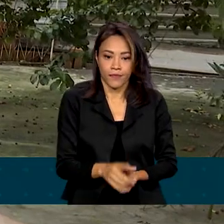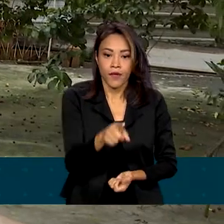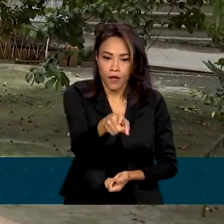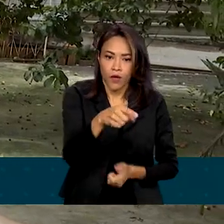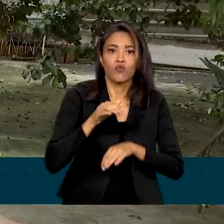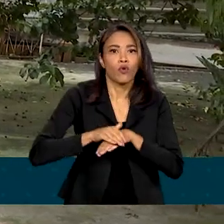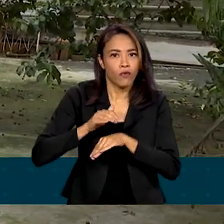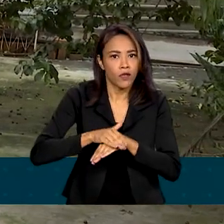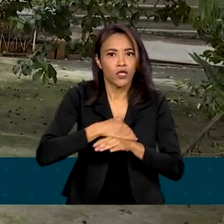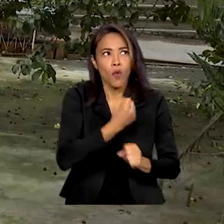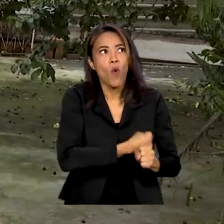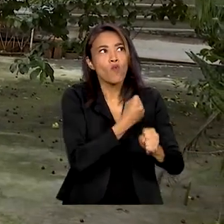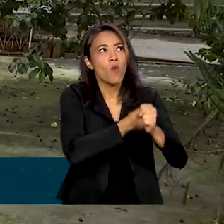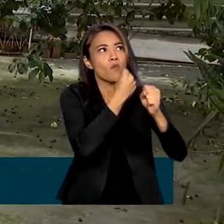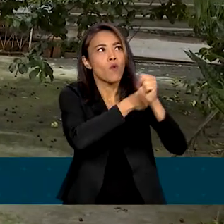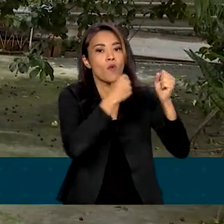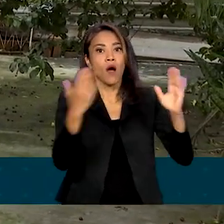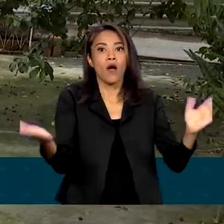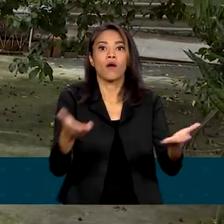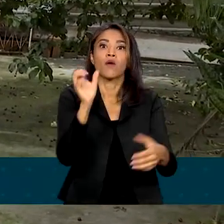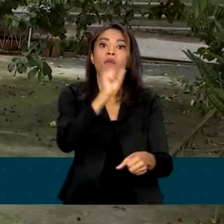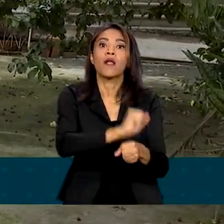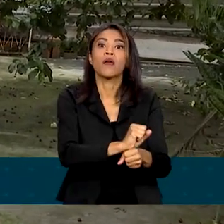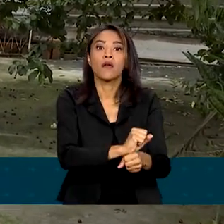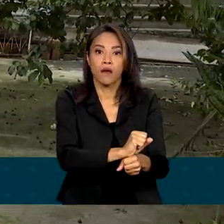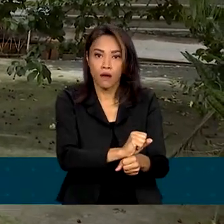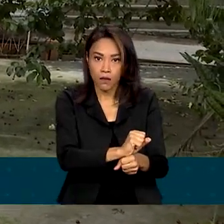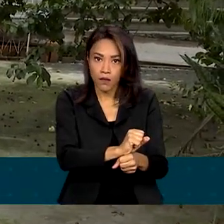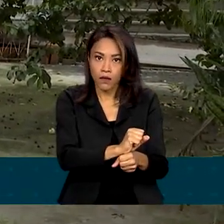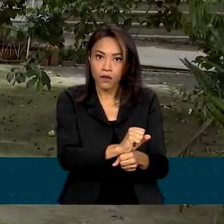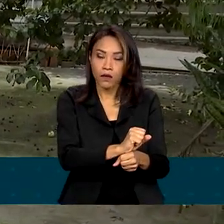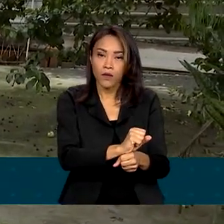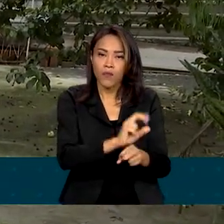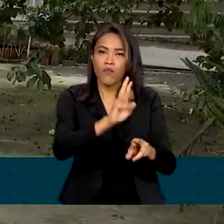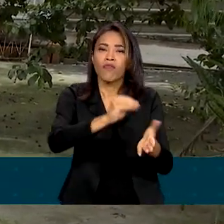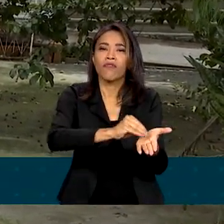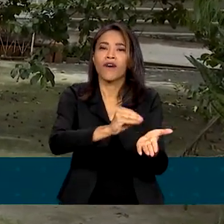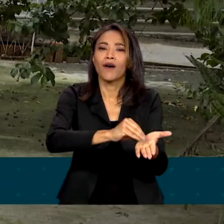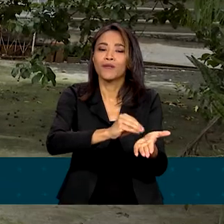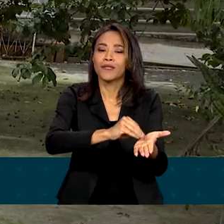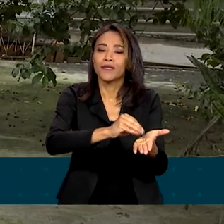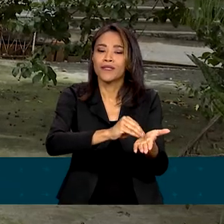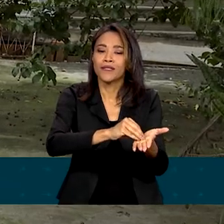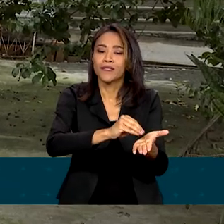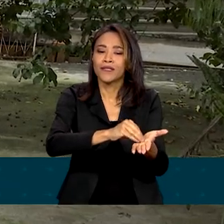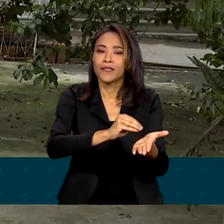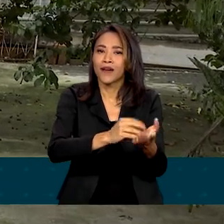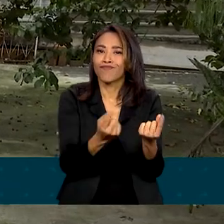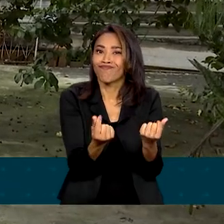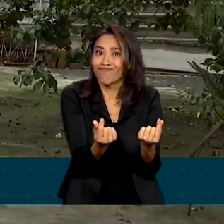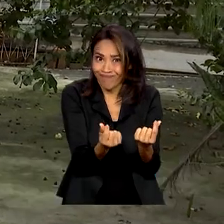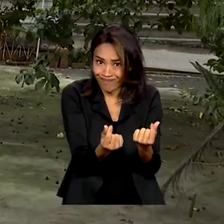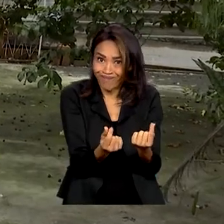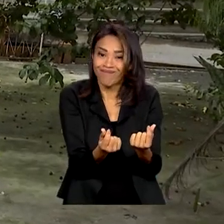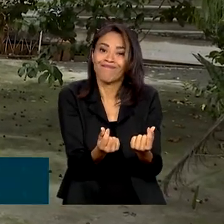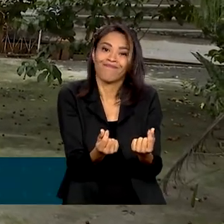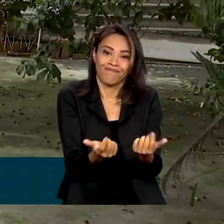fazendo uma obra aí, agora parei, por falta de condições financeiras,